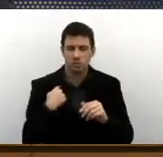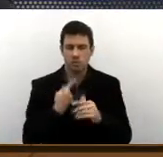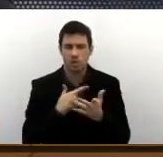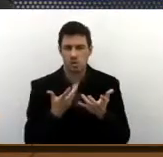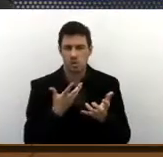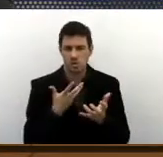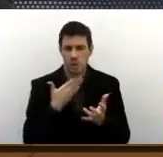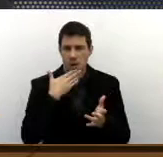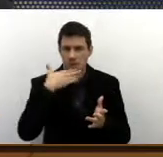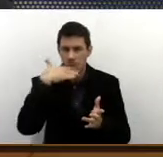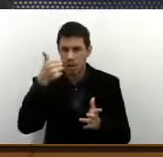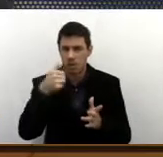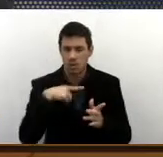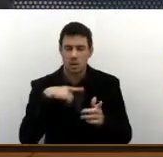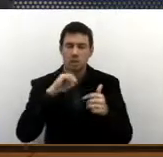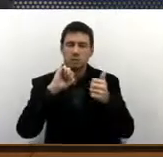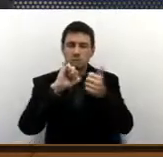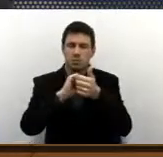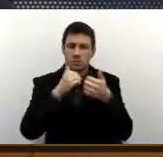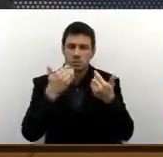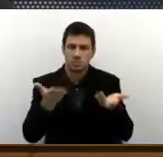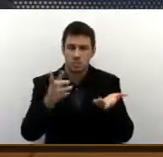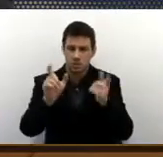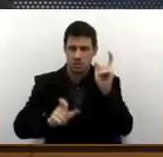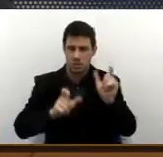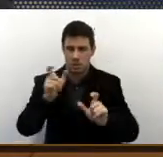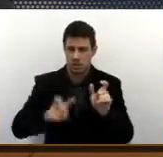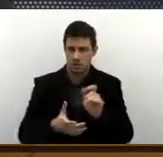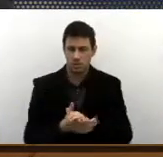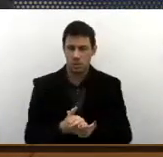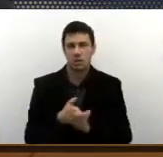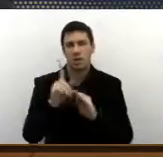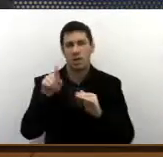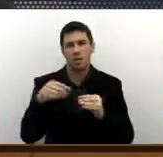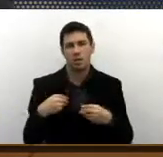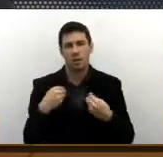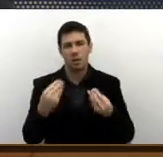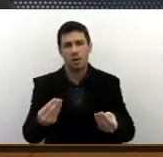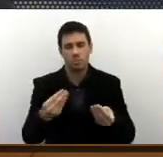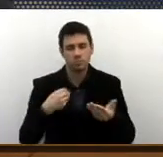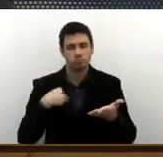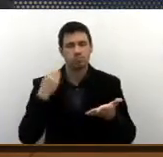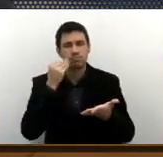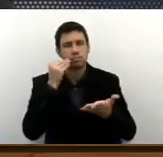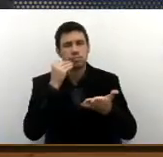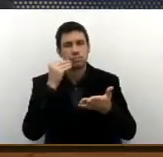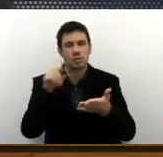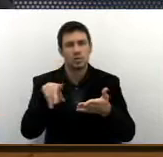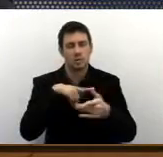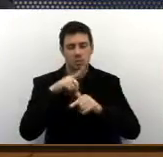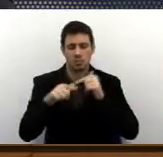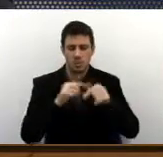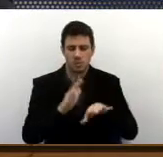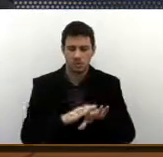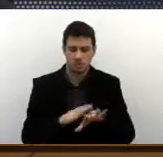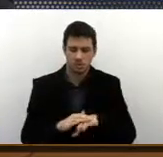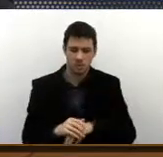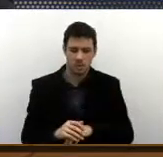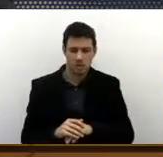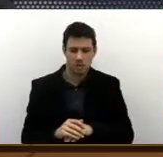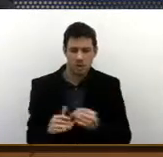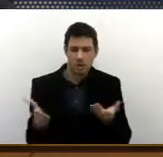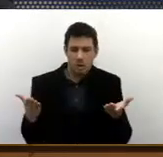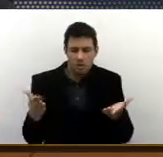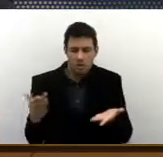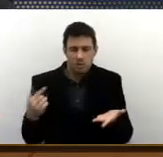a qualificação do cidadão, é dar essa oportunidade para ele. Hoje,